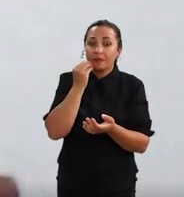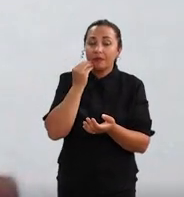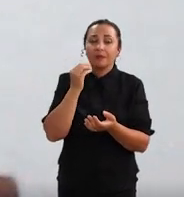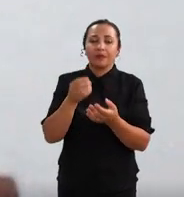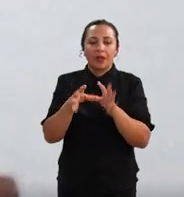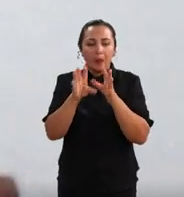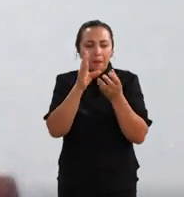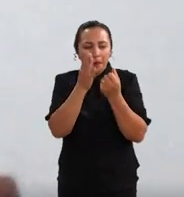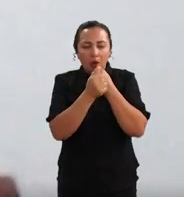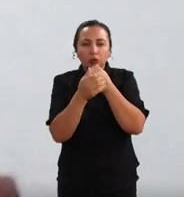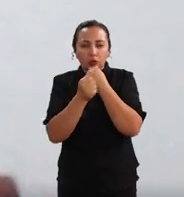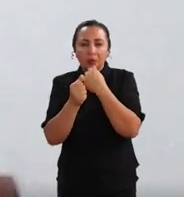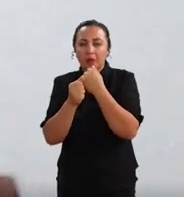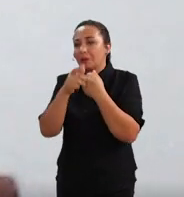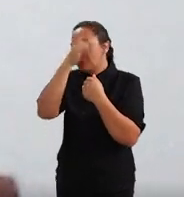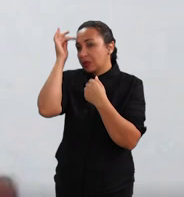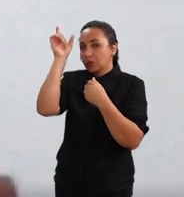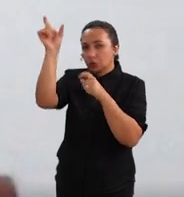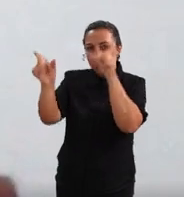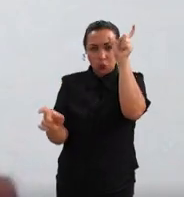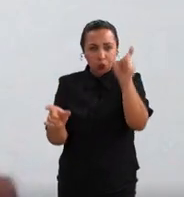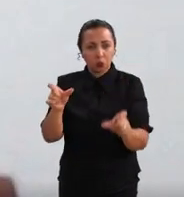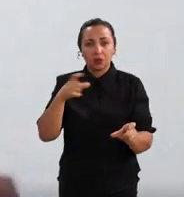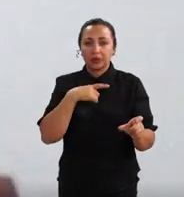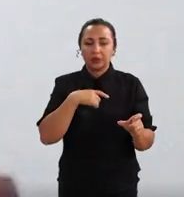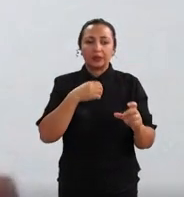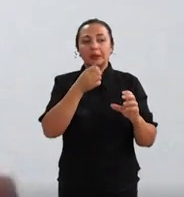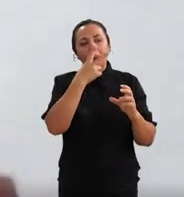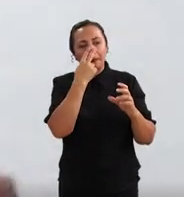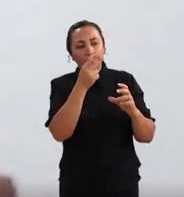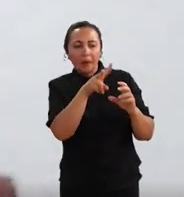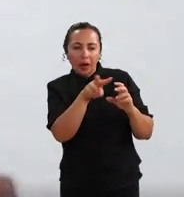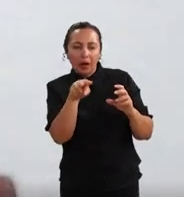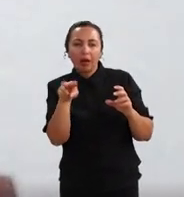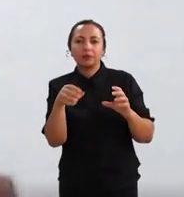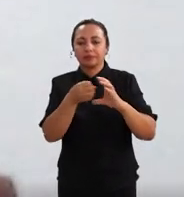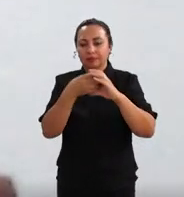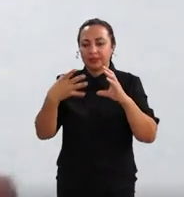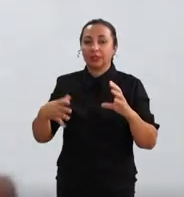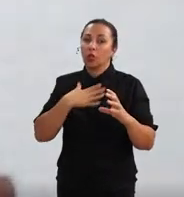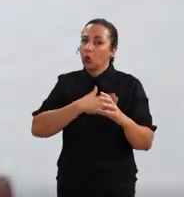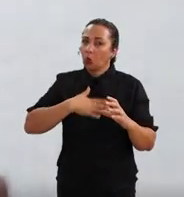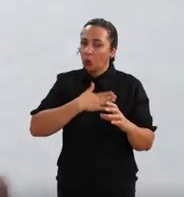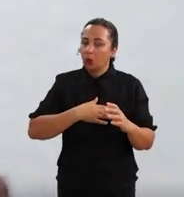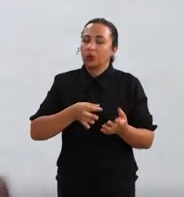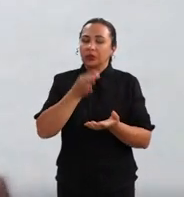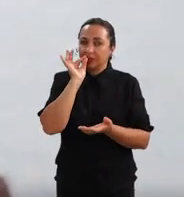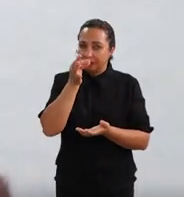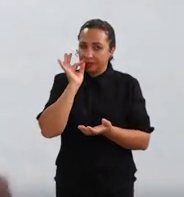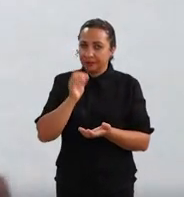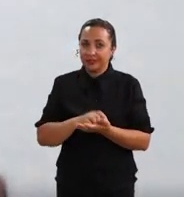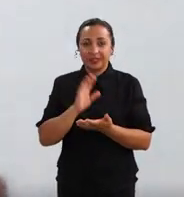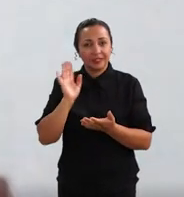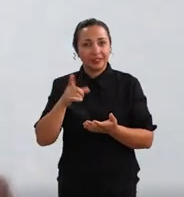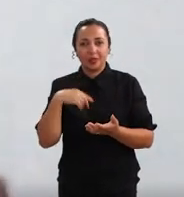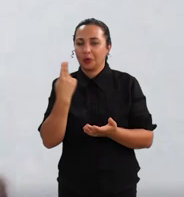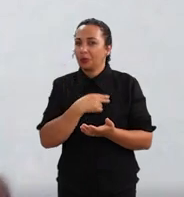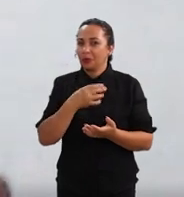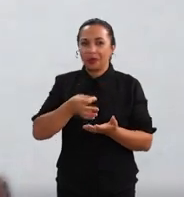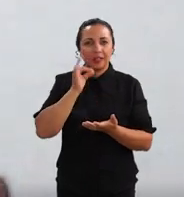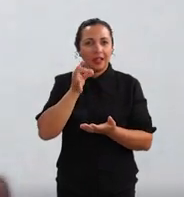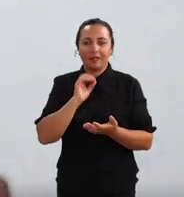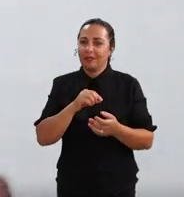recrutar provadores que têm características que consomem o café, que tem que ser pessoas que gostem do café, já que a